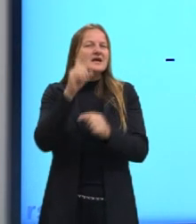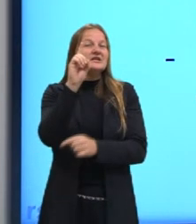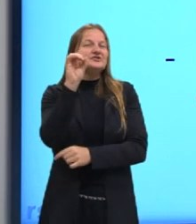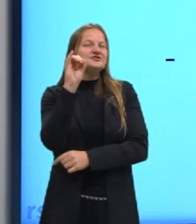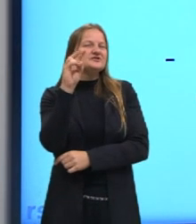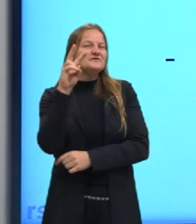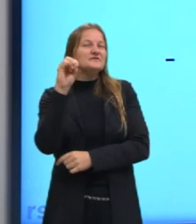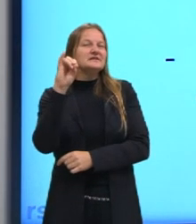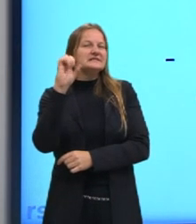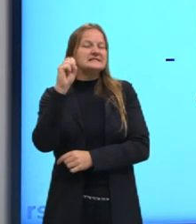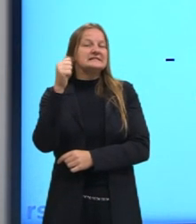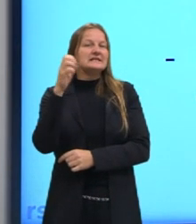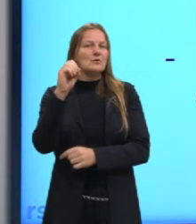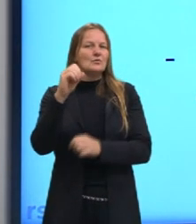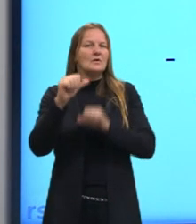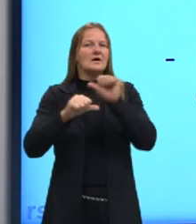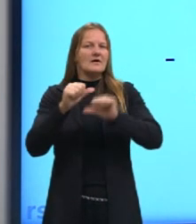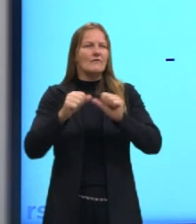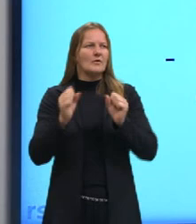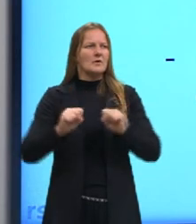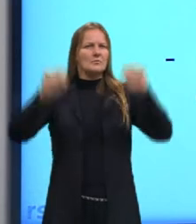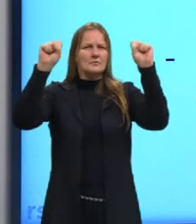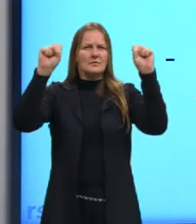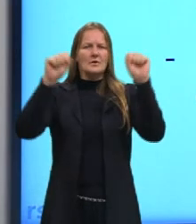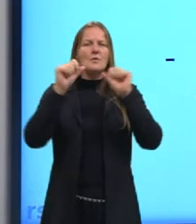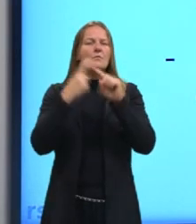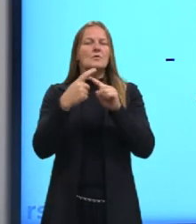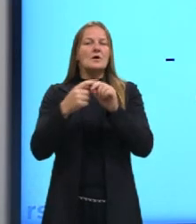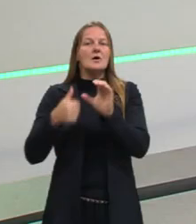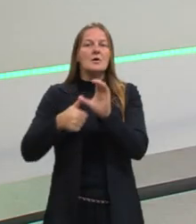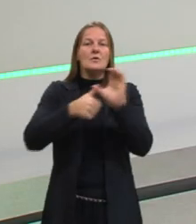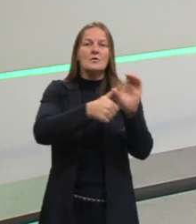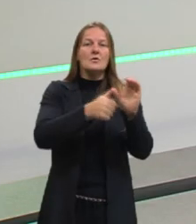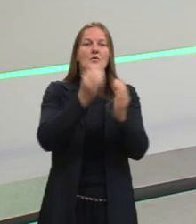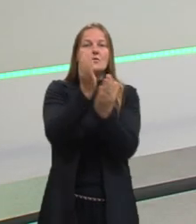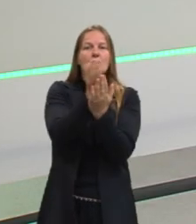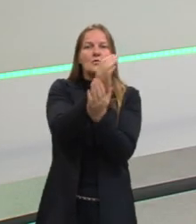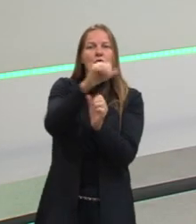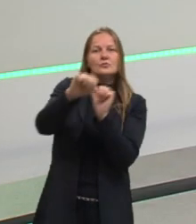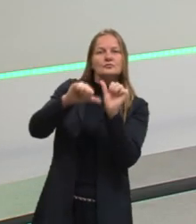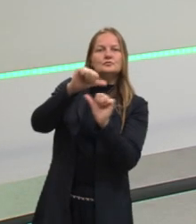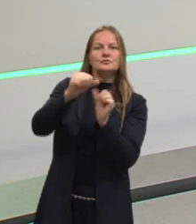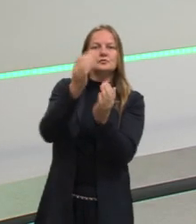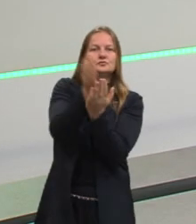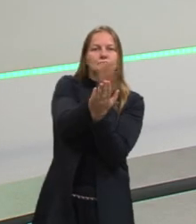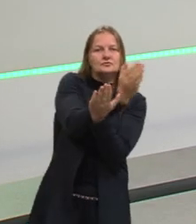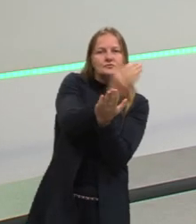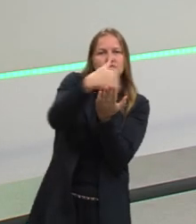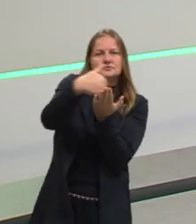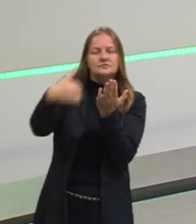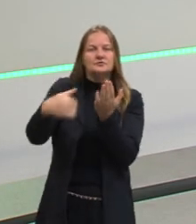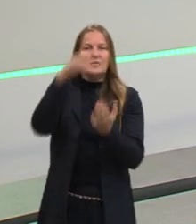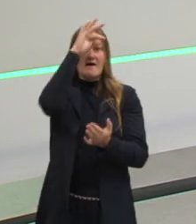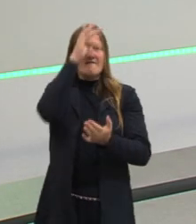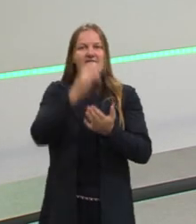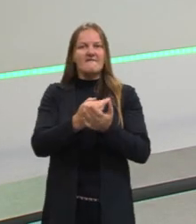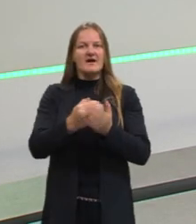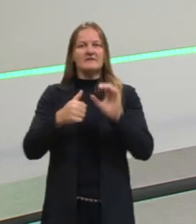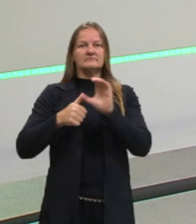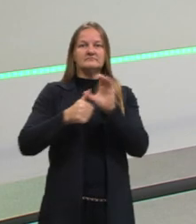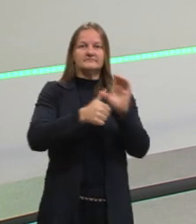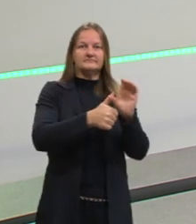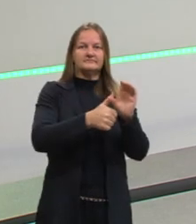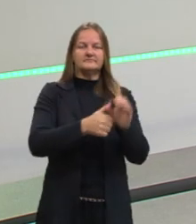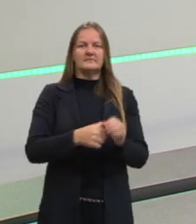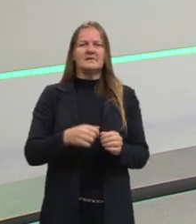isso? A Reforma Protestante, então, como ela mudou o cristianismo, ela dividiu a fé cristã, que